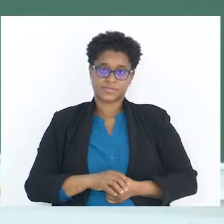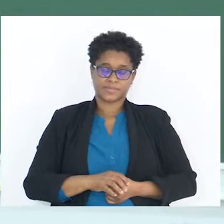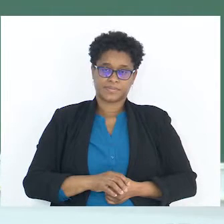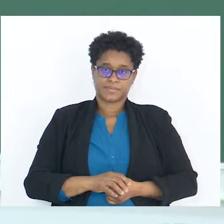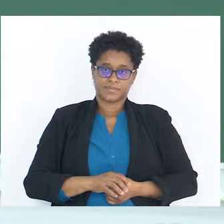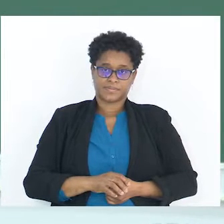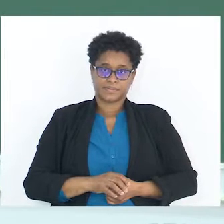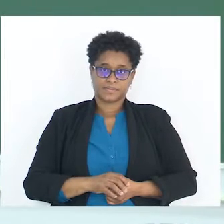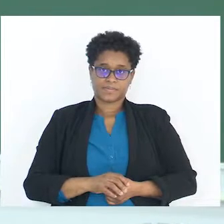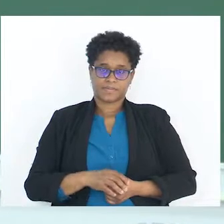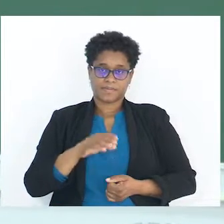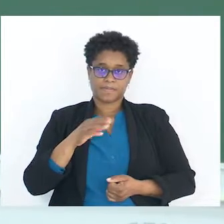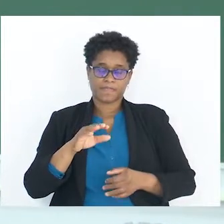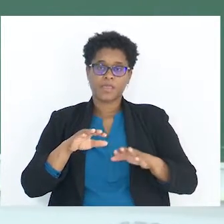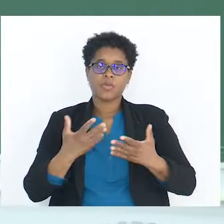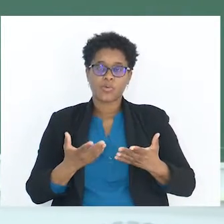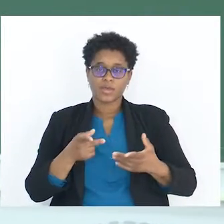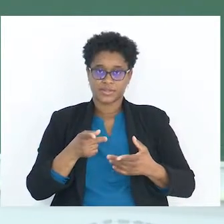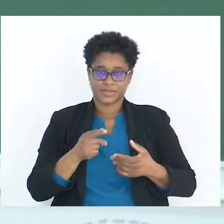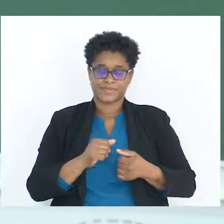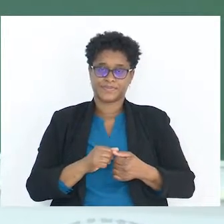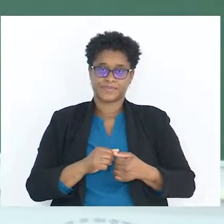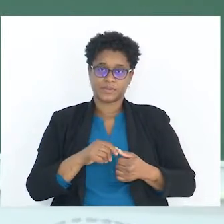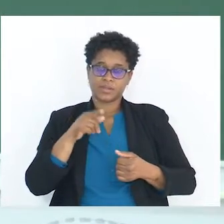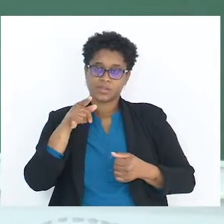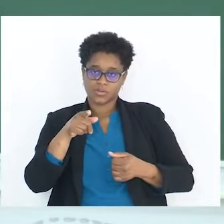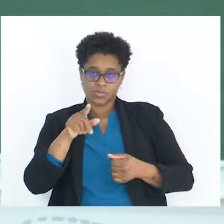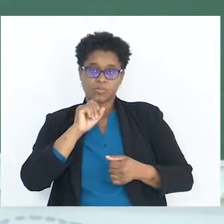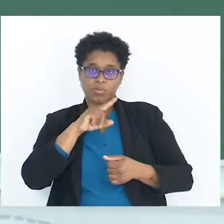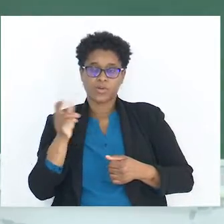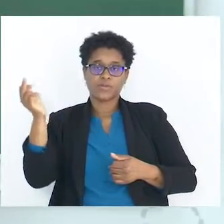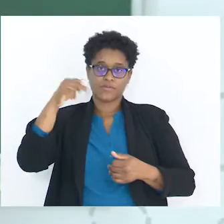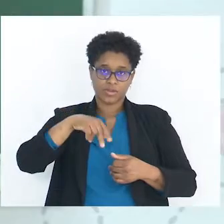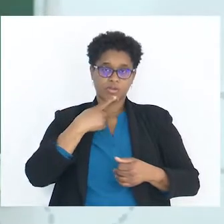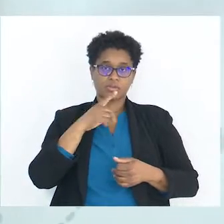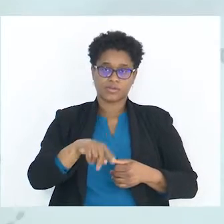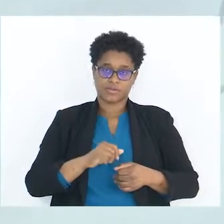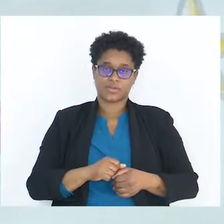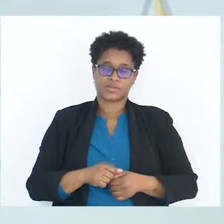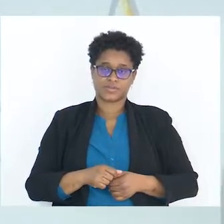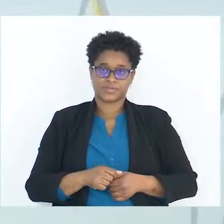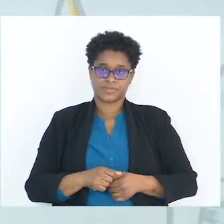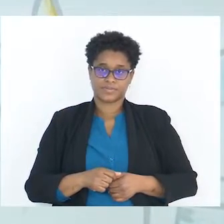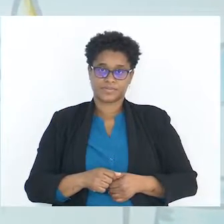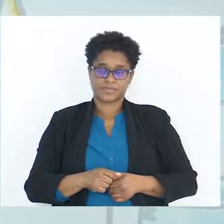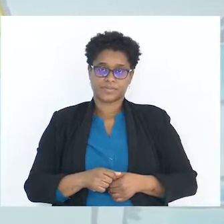Neurotransmissores. E quais são? Portanto, tu podes voltar ao princípio do texto.